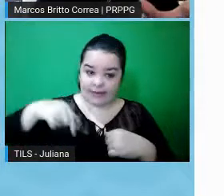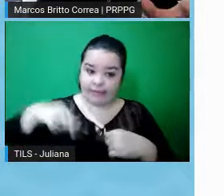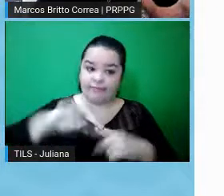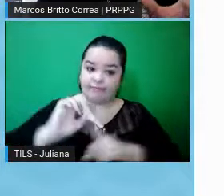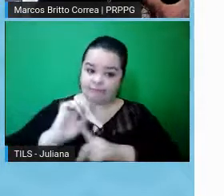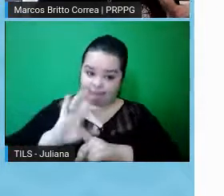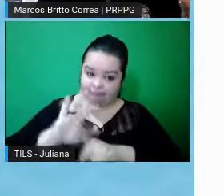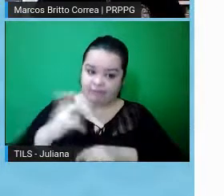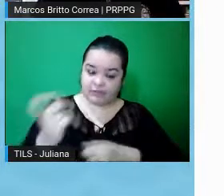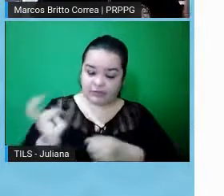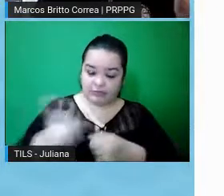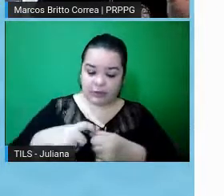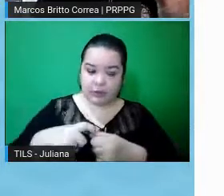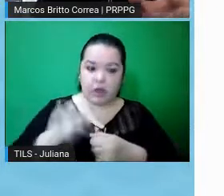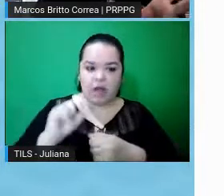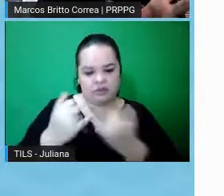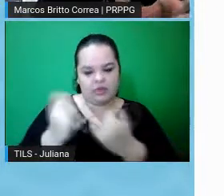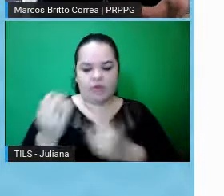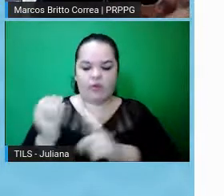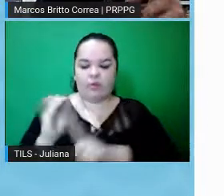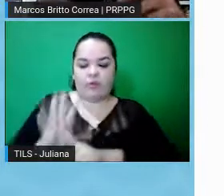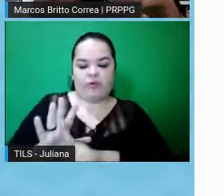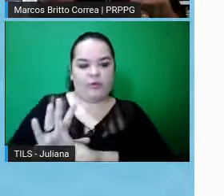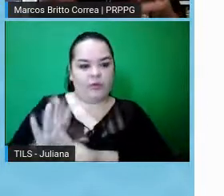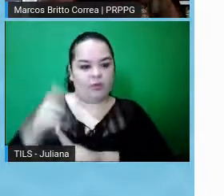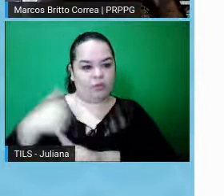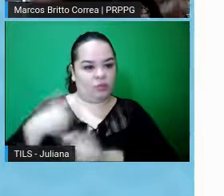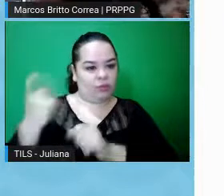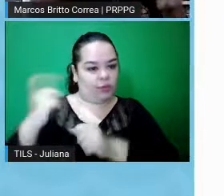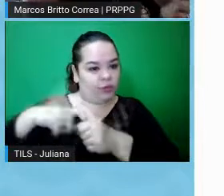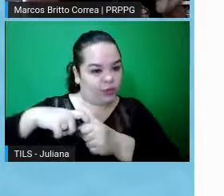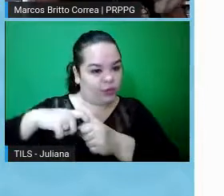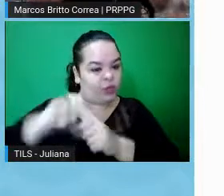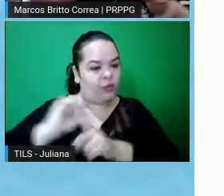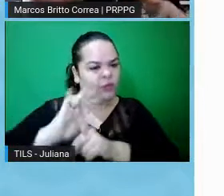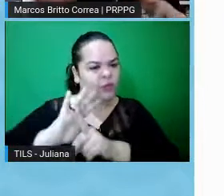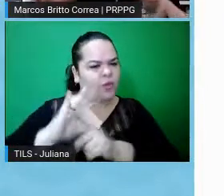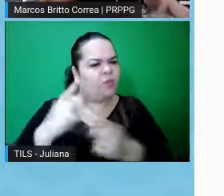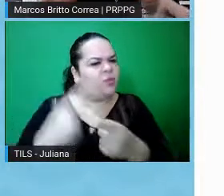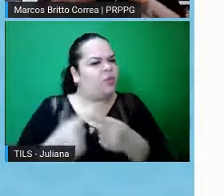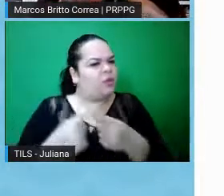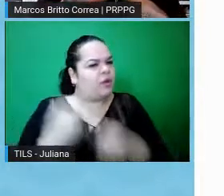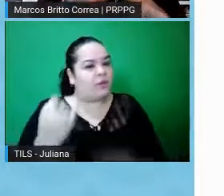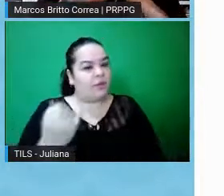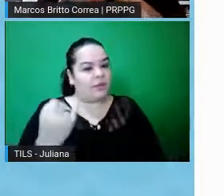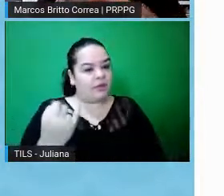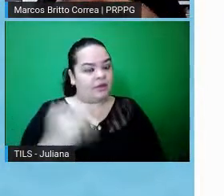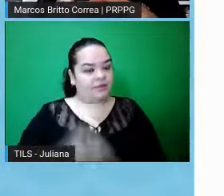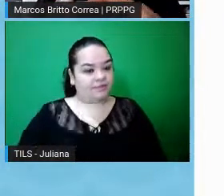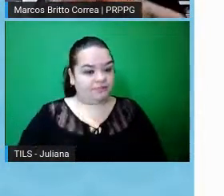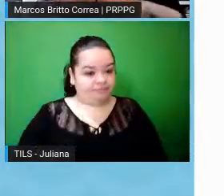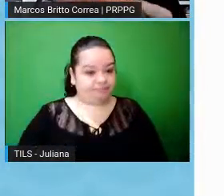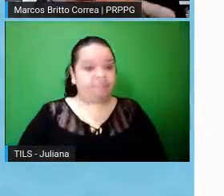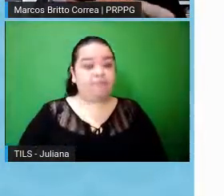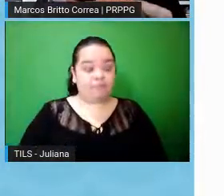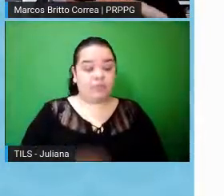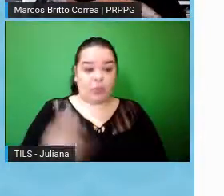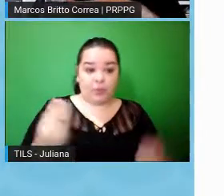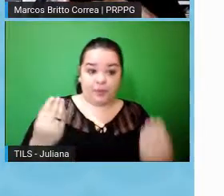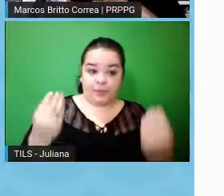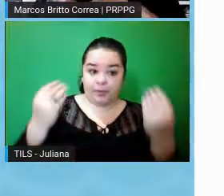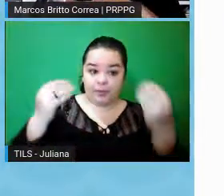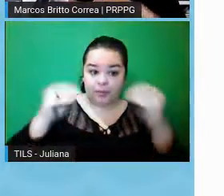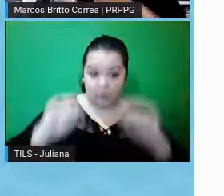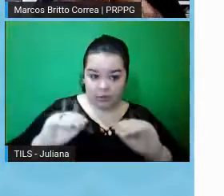colocar o nosso vínculo, tá, com a UFPEL, tá, por que que é importante a gente colocar esse vínculo? Porque a partir do momento que eu